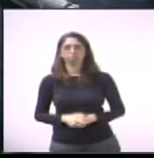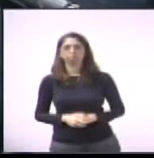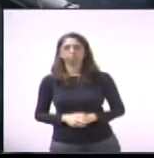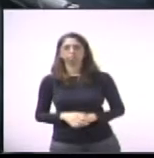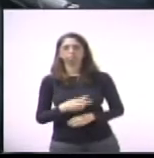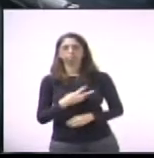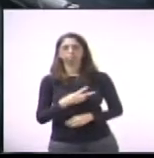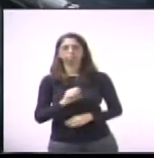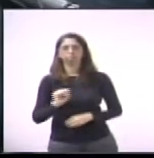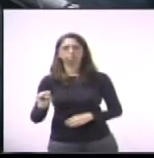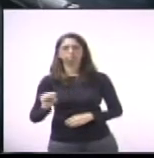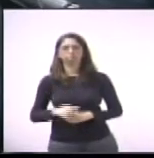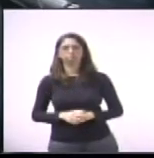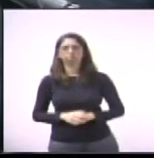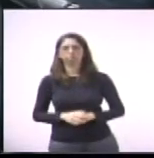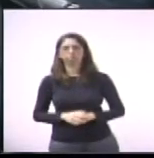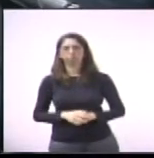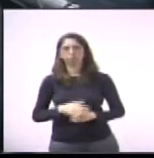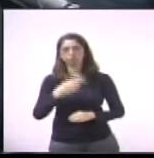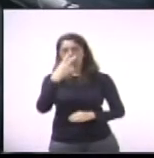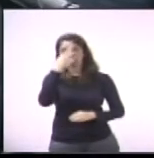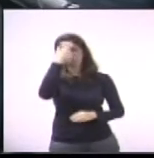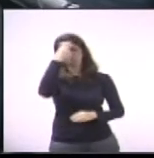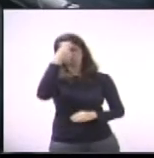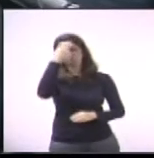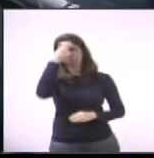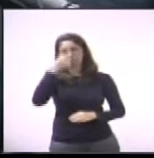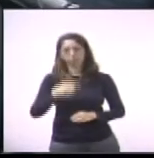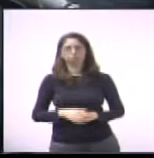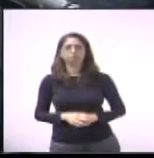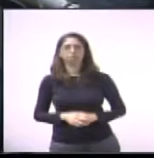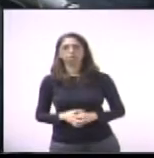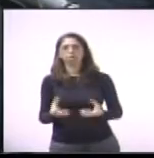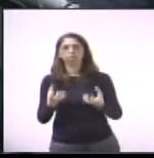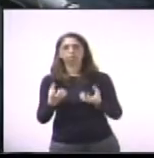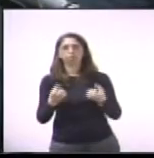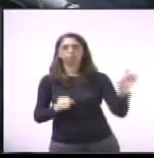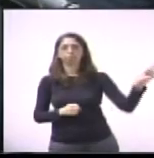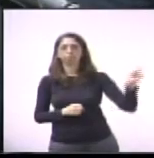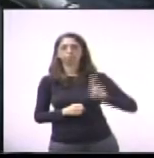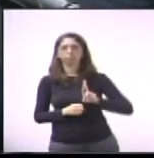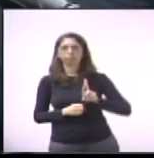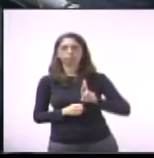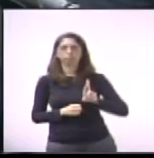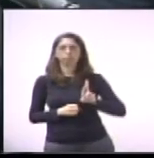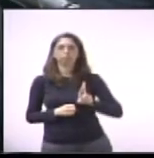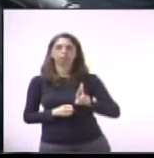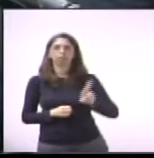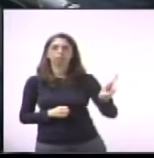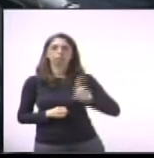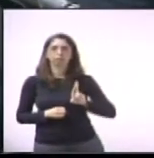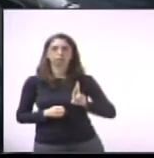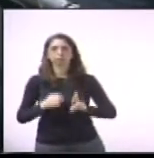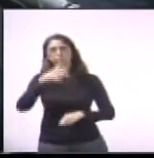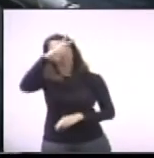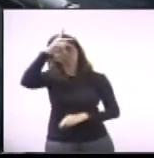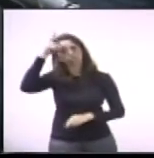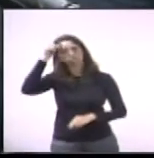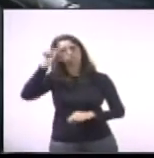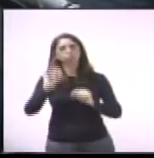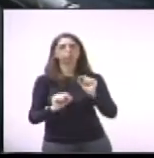288, do vereador Adilcinho Rodrigues, requer informações ao Executivo sobre a